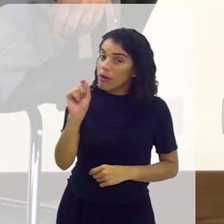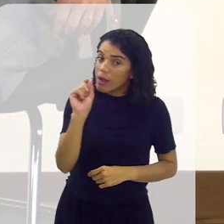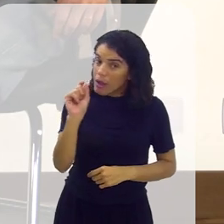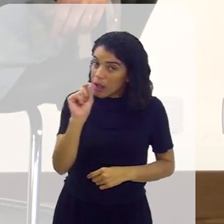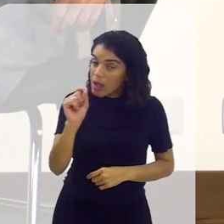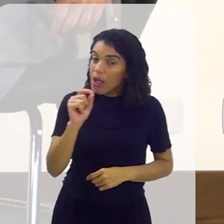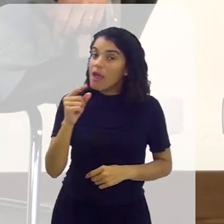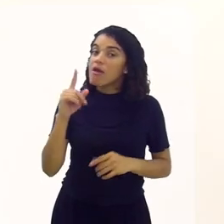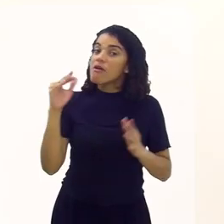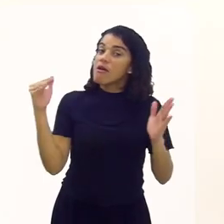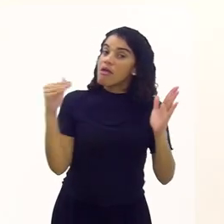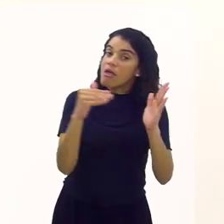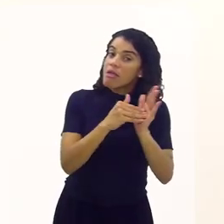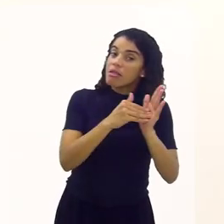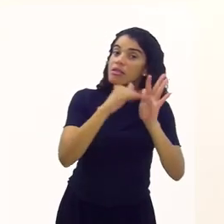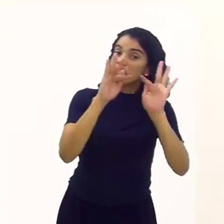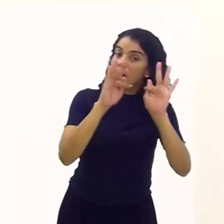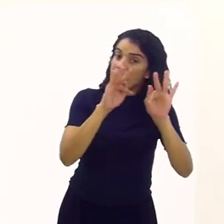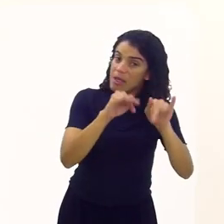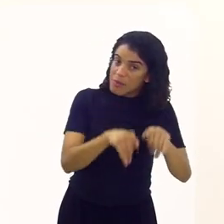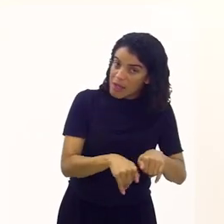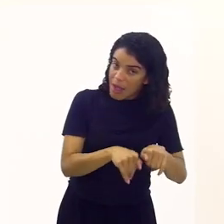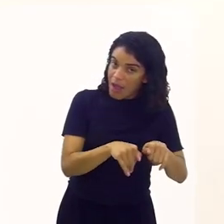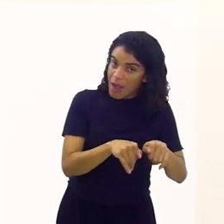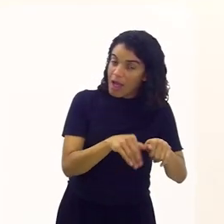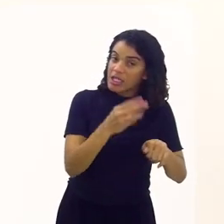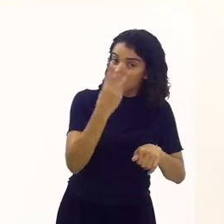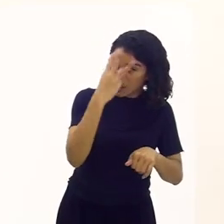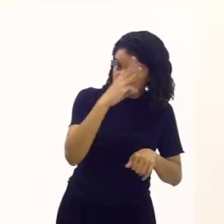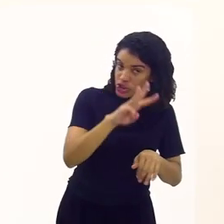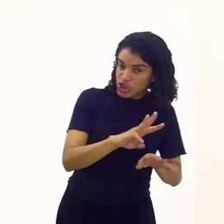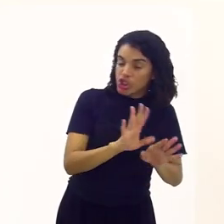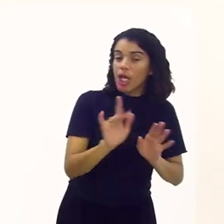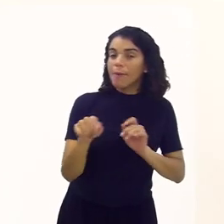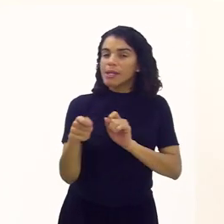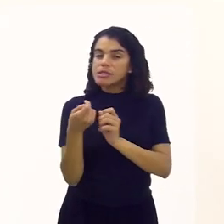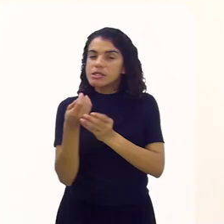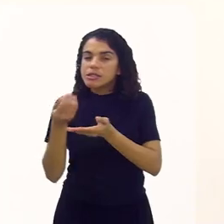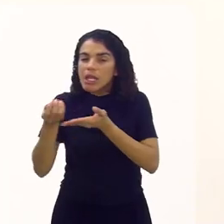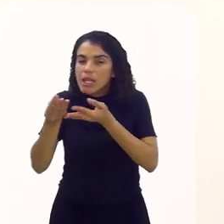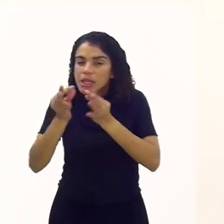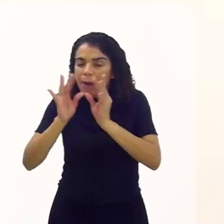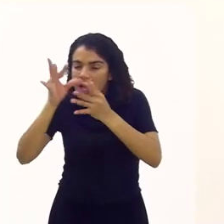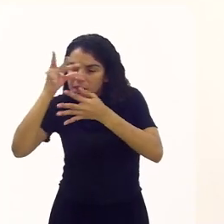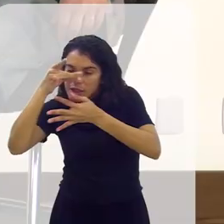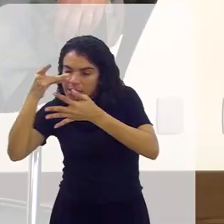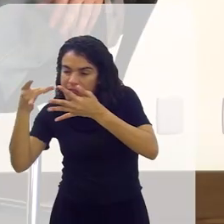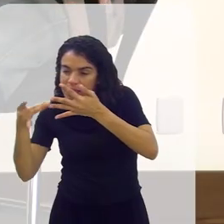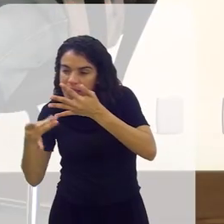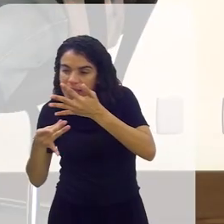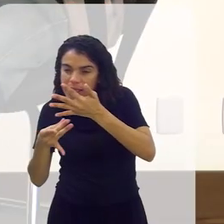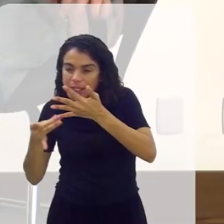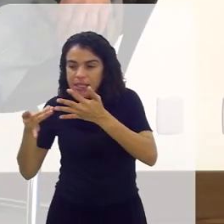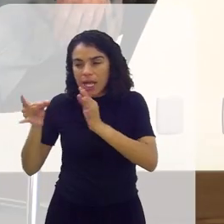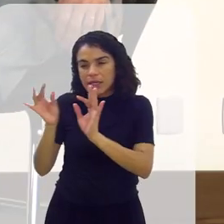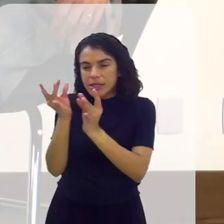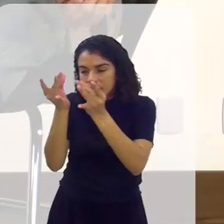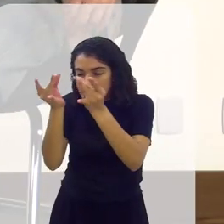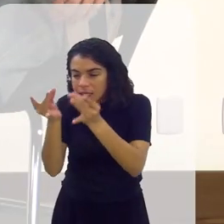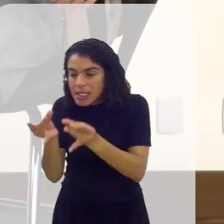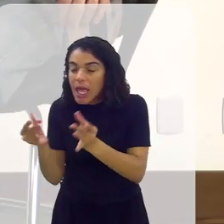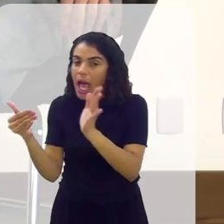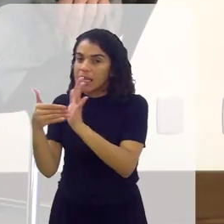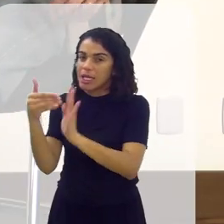disse que vai terminar. Aí, para ter aquela lapidação, você tem